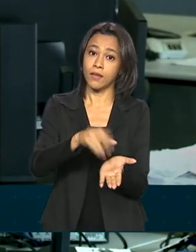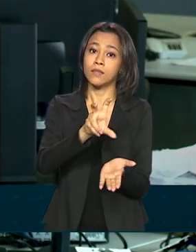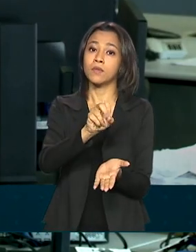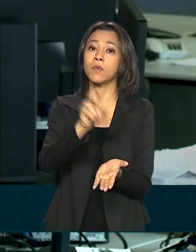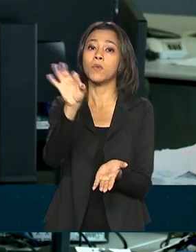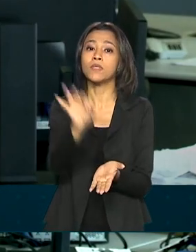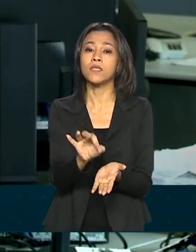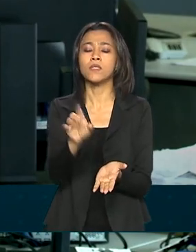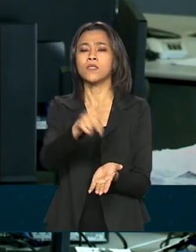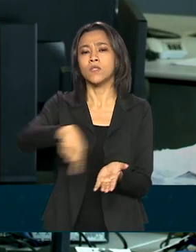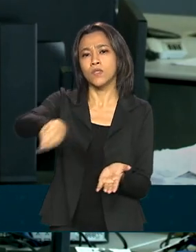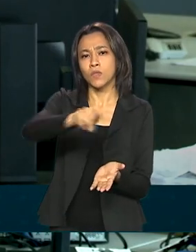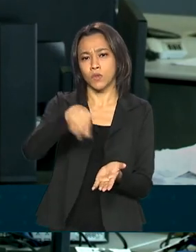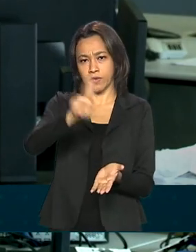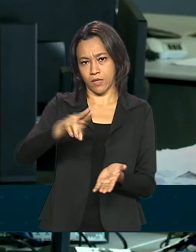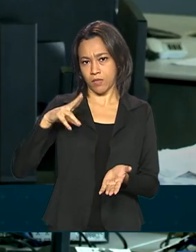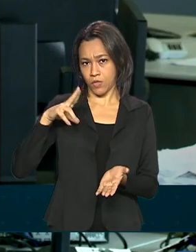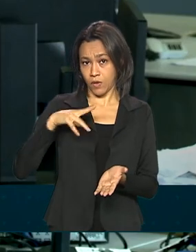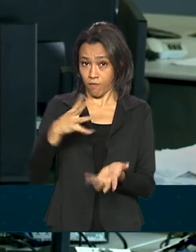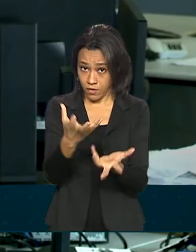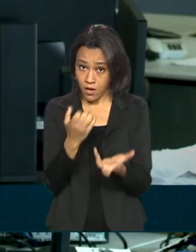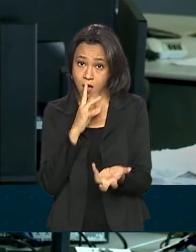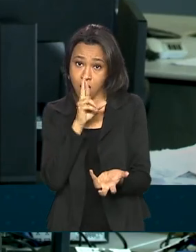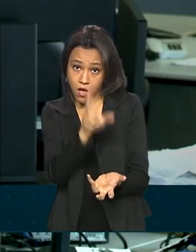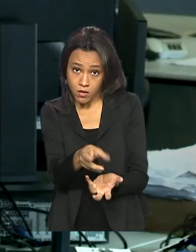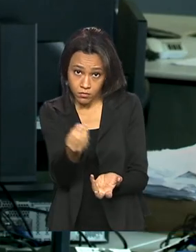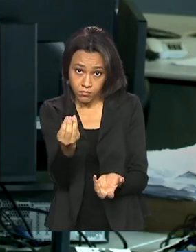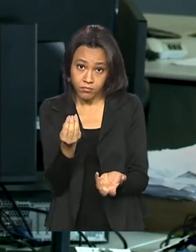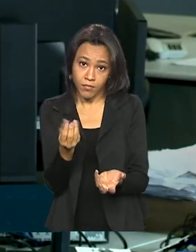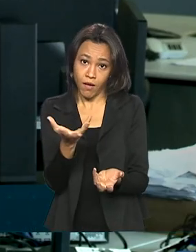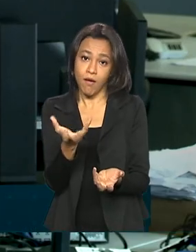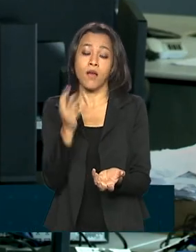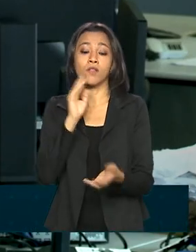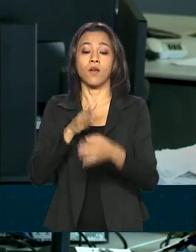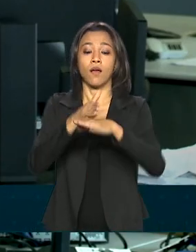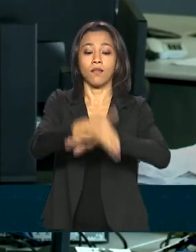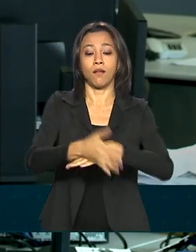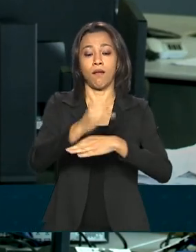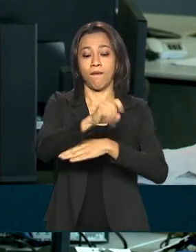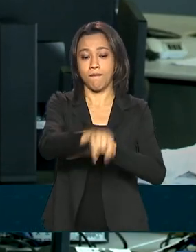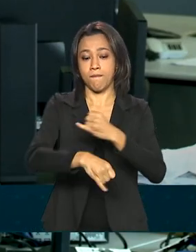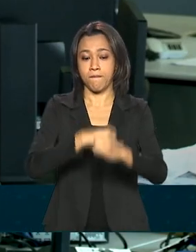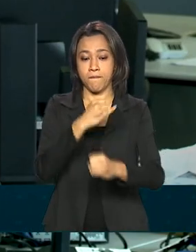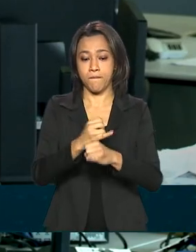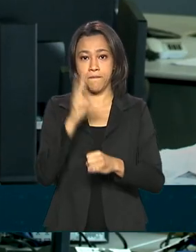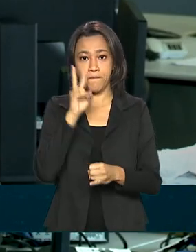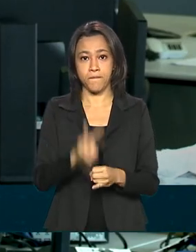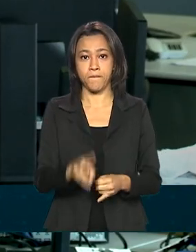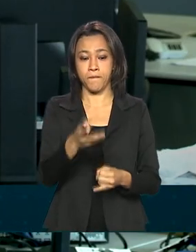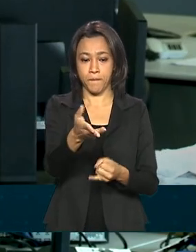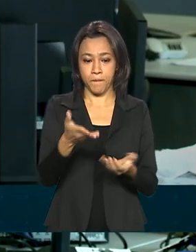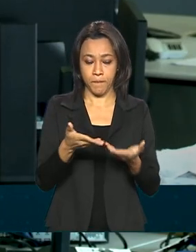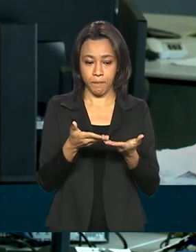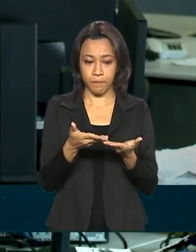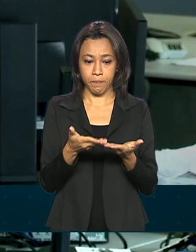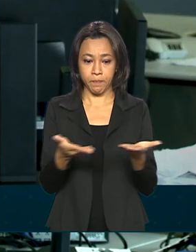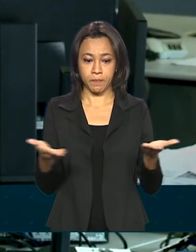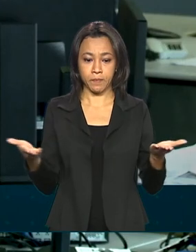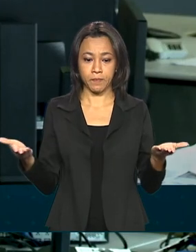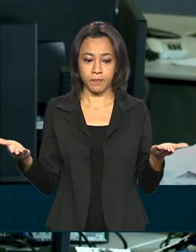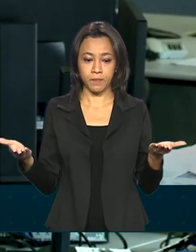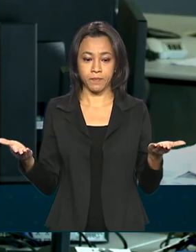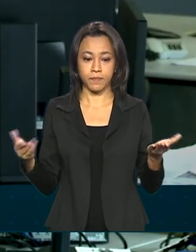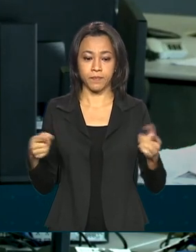particulares. Quem quiser conferir o resultado do programa, é só entrar no site, prouniportal.mec